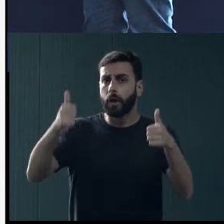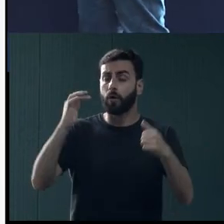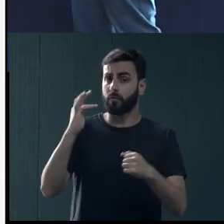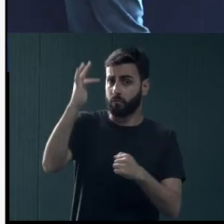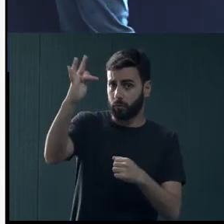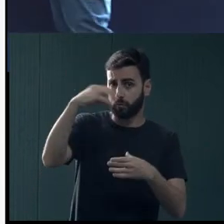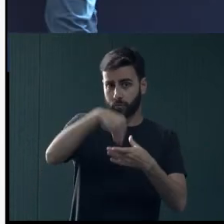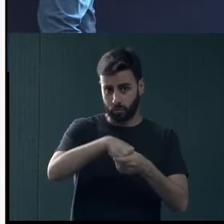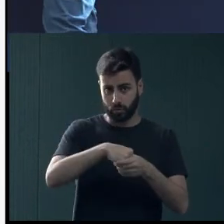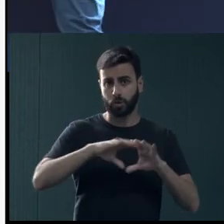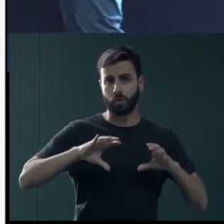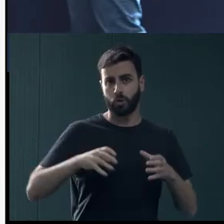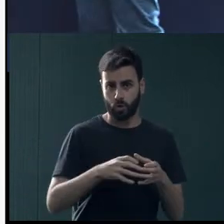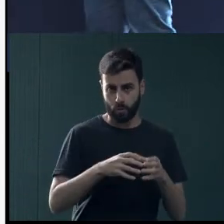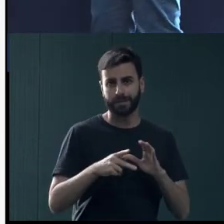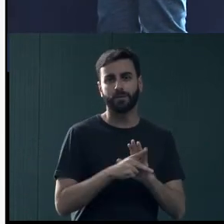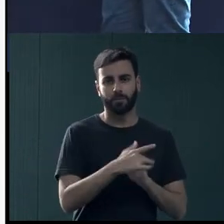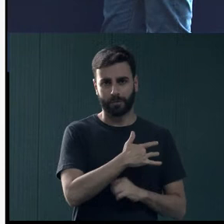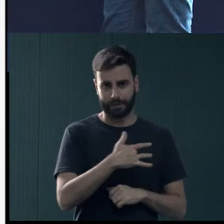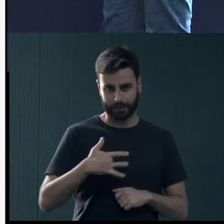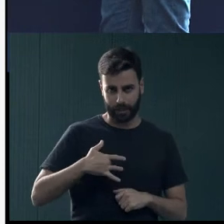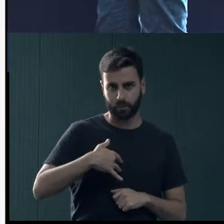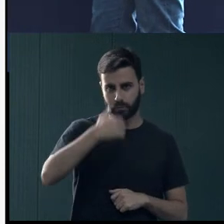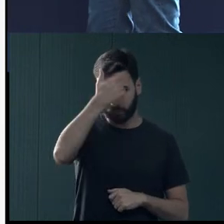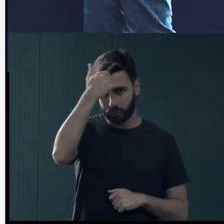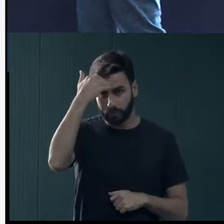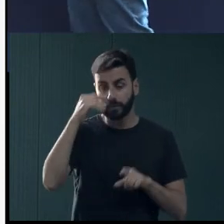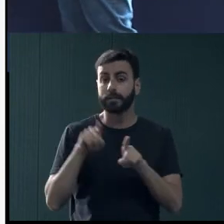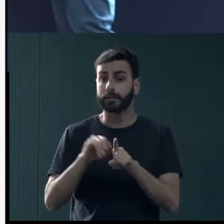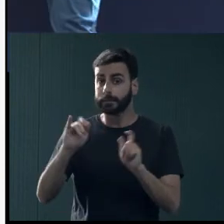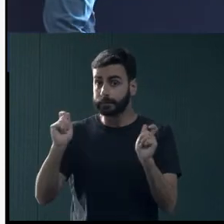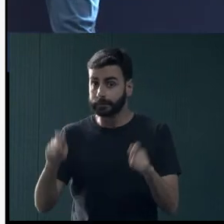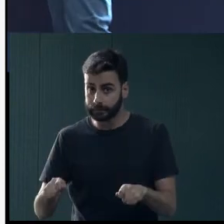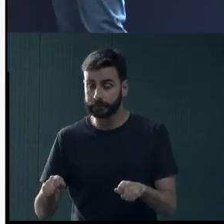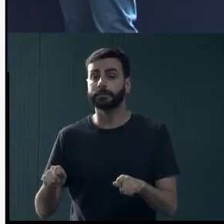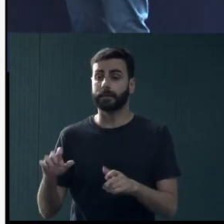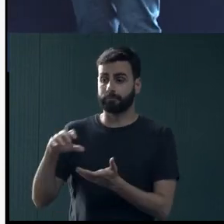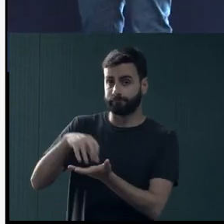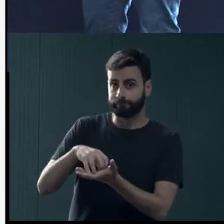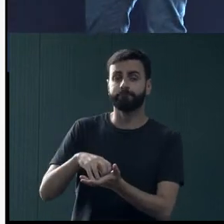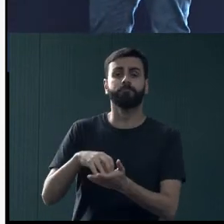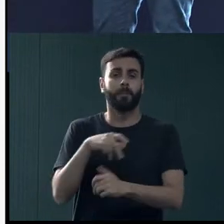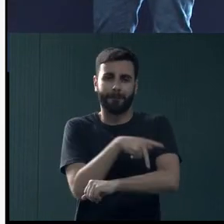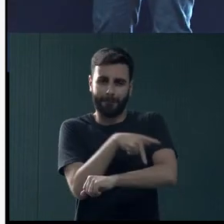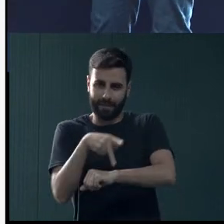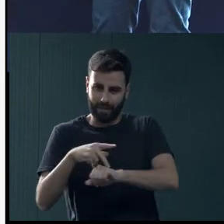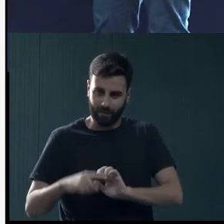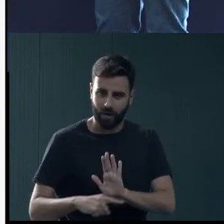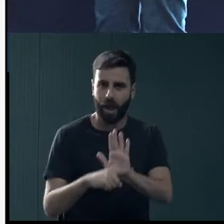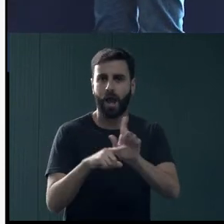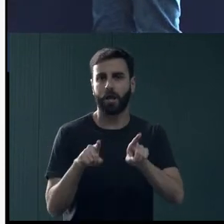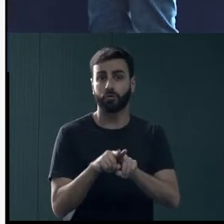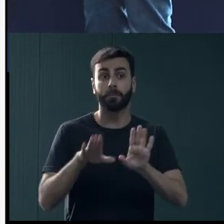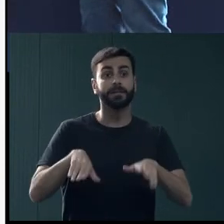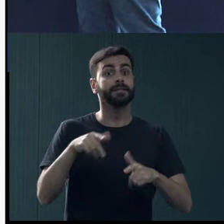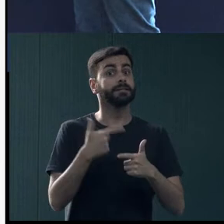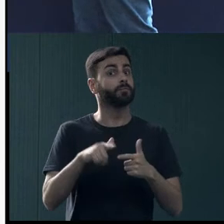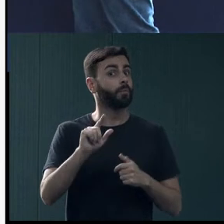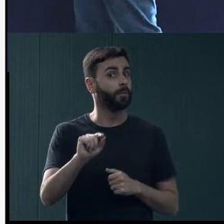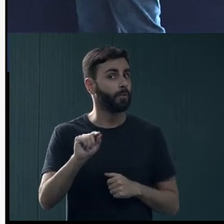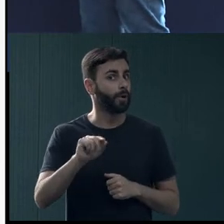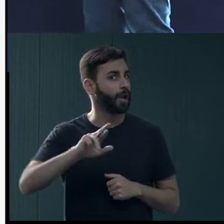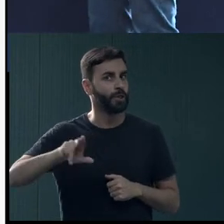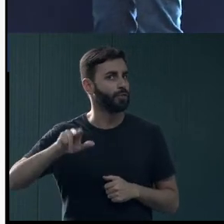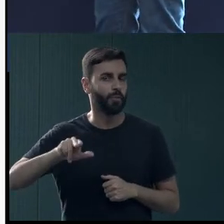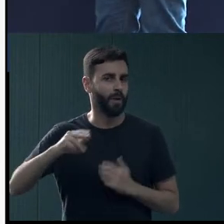através da nossa Comissão Permanente de Saúde Mental, a possibilidade de ter uma unidade de apoio pedagógico, porque muitos dos problemas não são